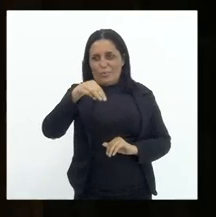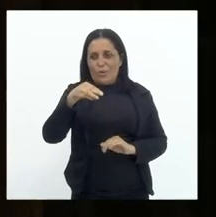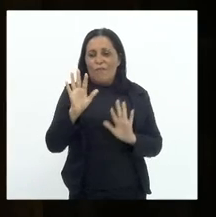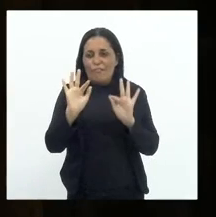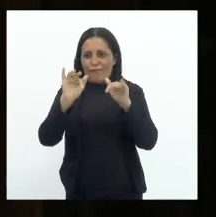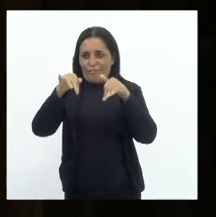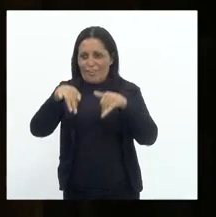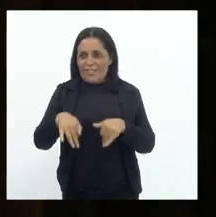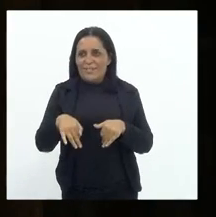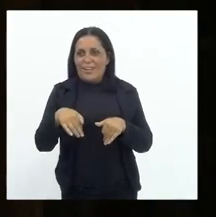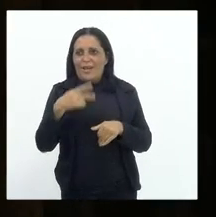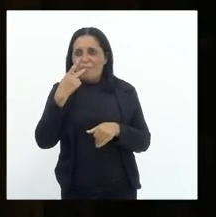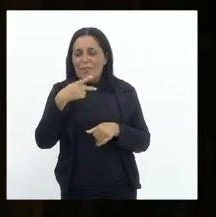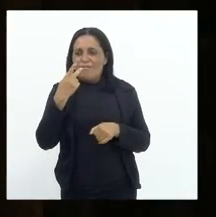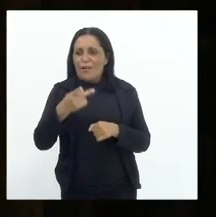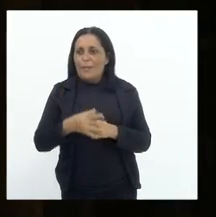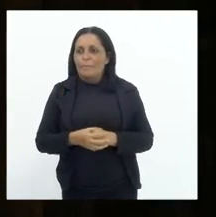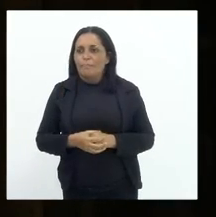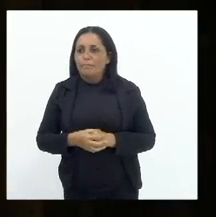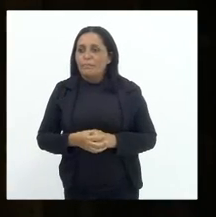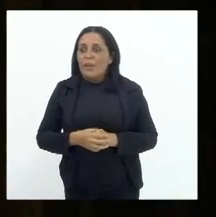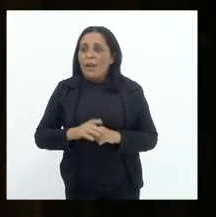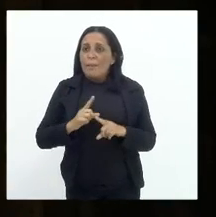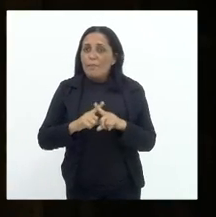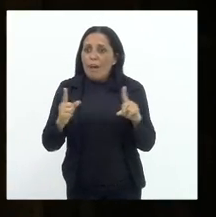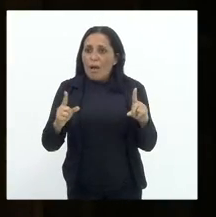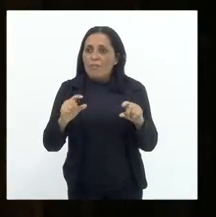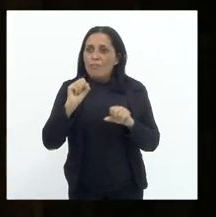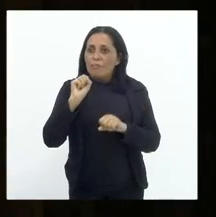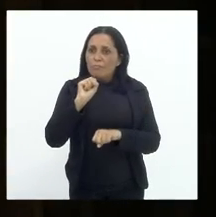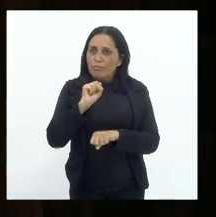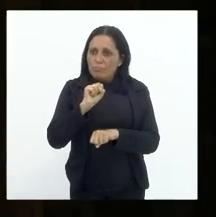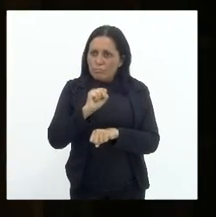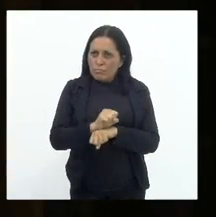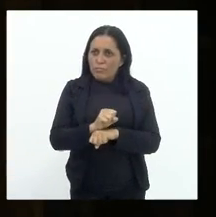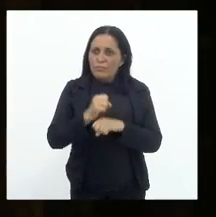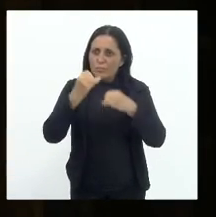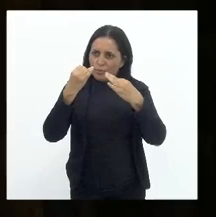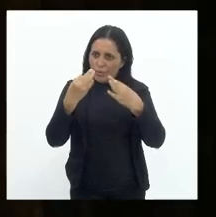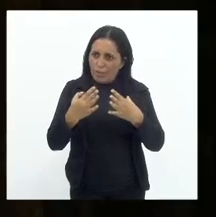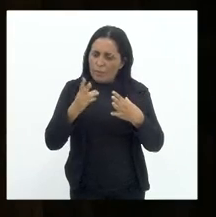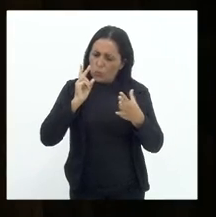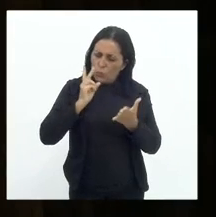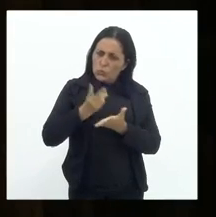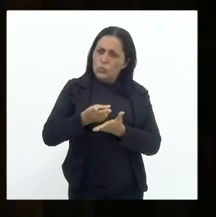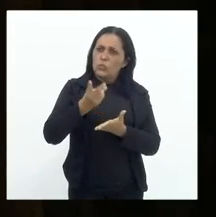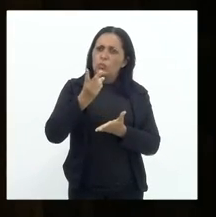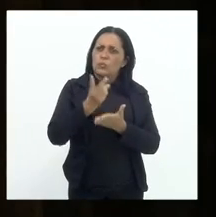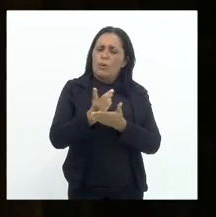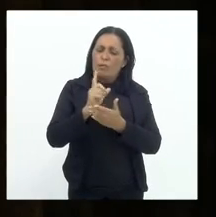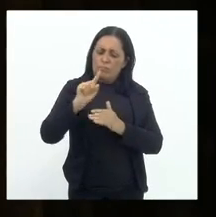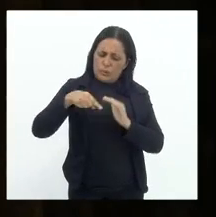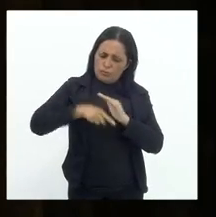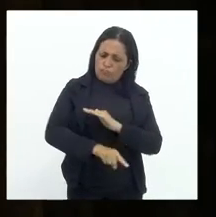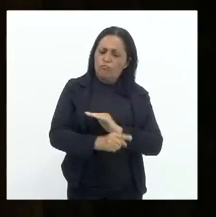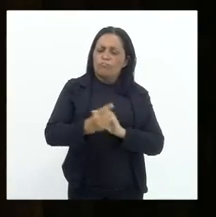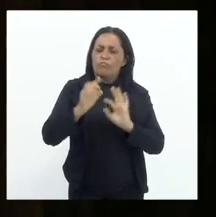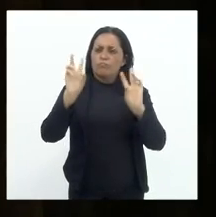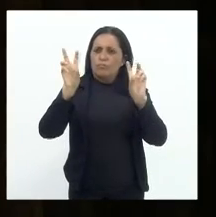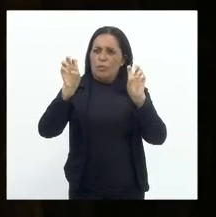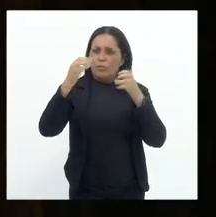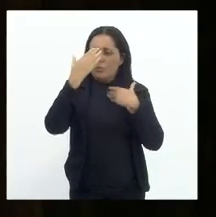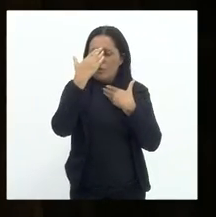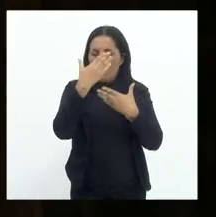vou encerrar aqui a minha fala, mas voltarei no expediente final para continuar a aprofundar esse tema. Muito